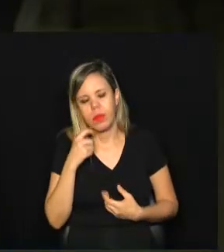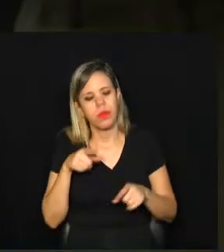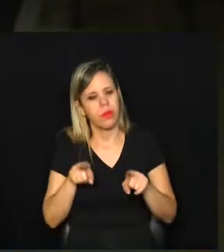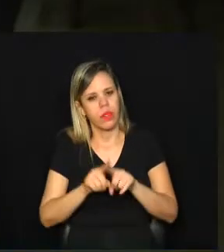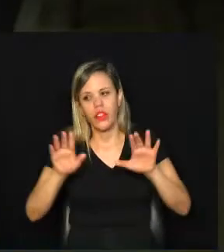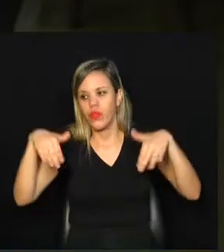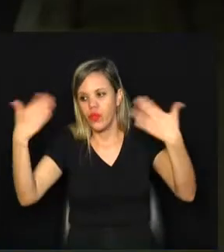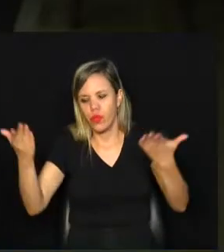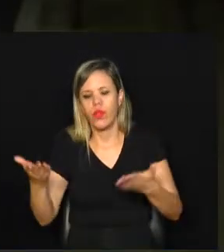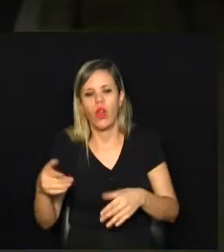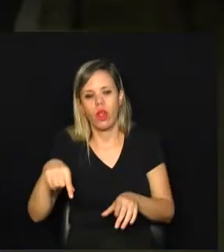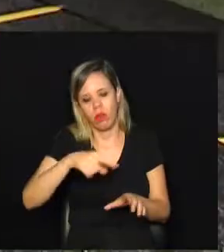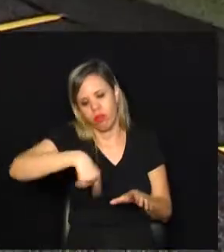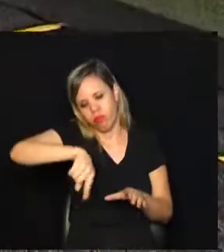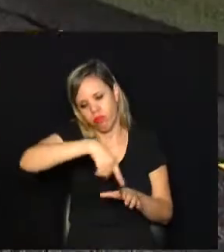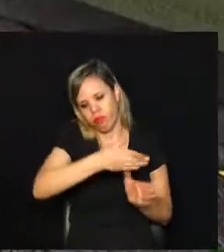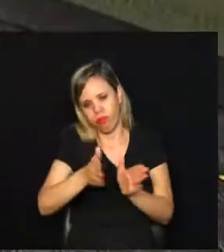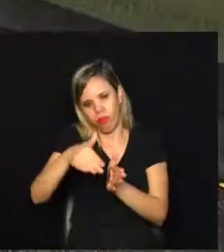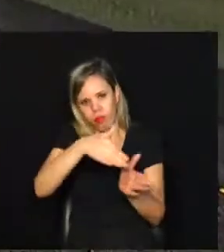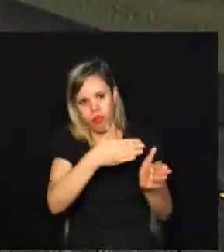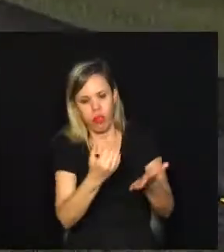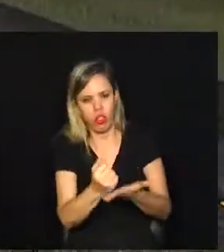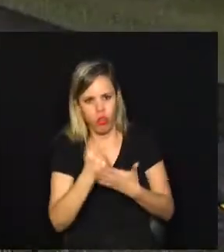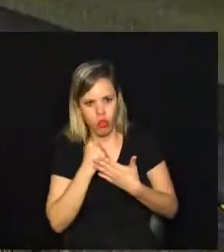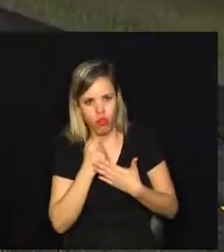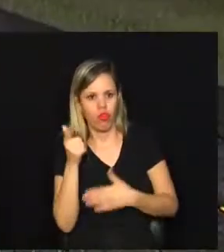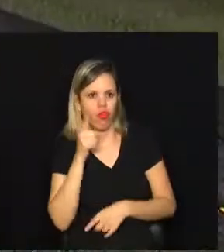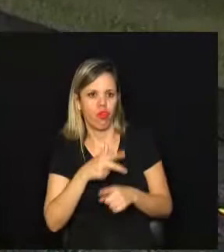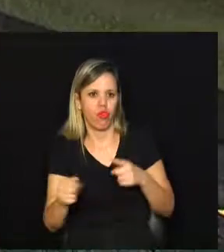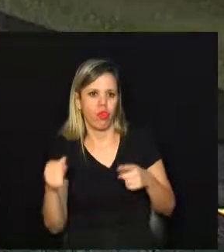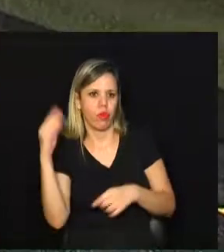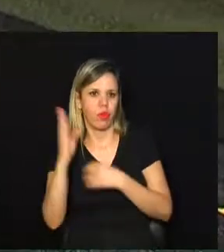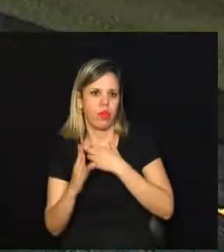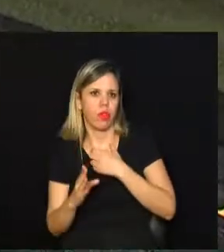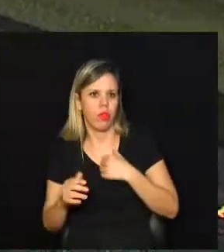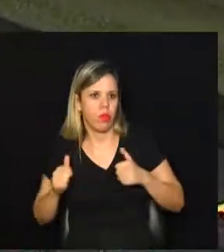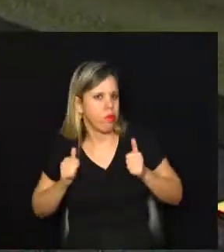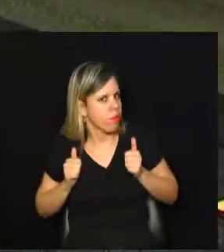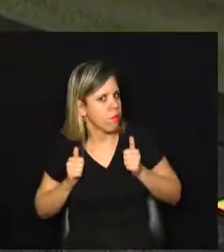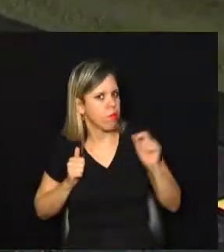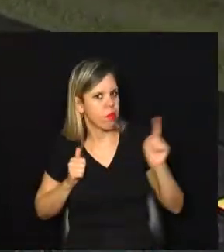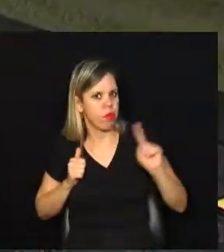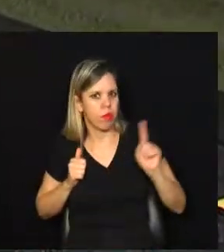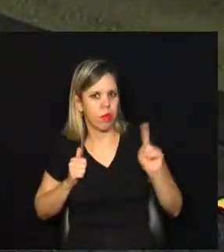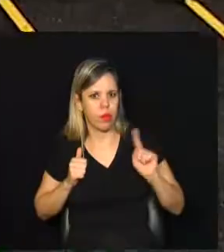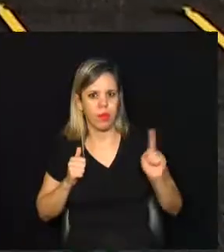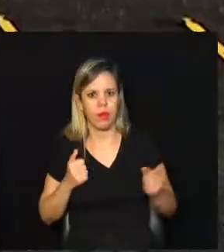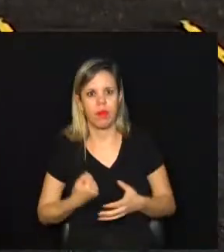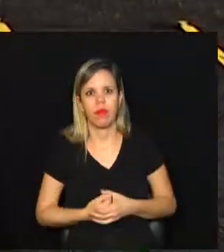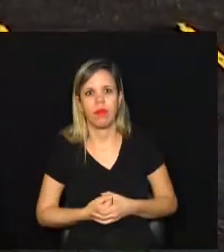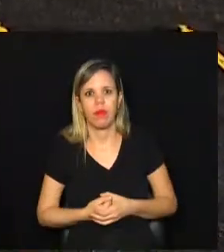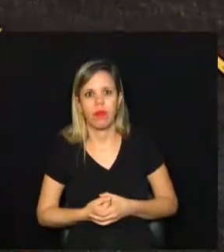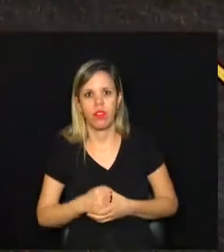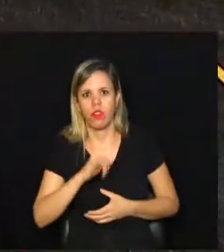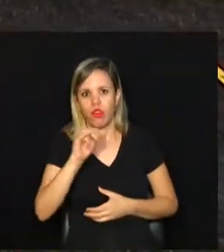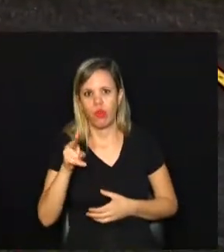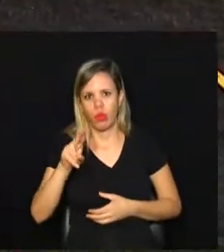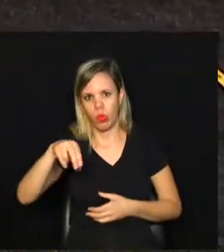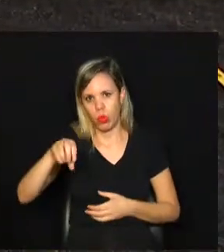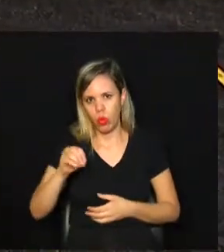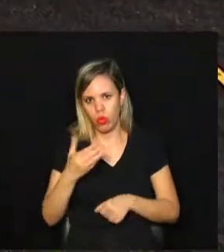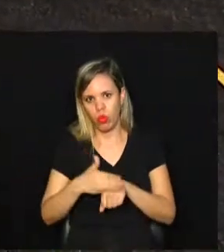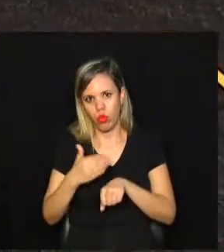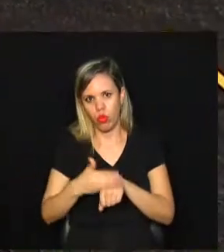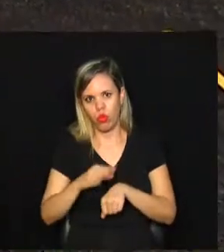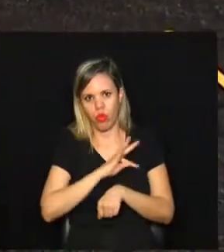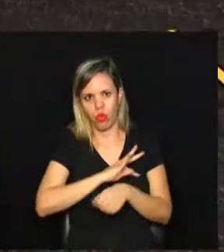fora das pistas, me ajuda bastante. E não é porque ganhou o GP Brasil que vai ter moleza daqui para frente, não. O Juliano, treinador